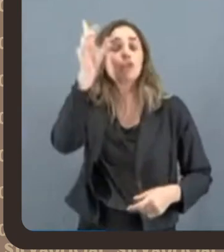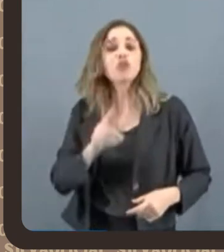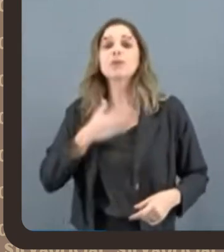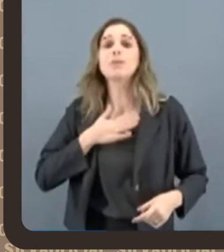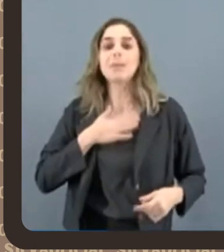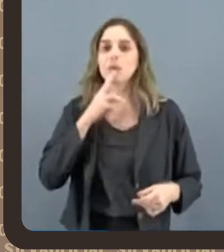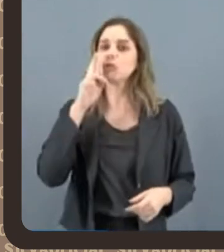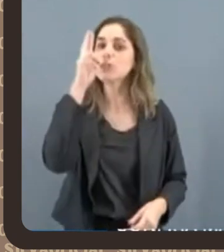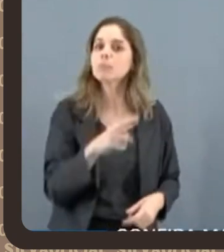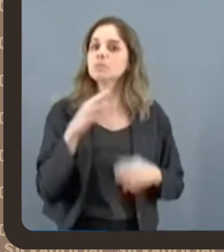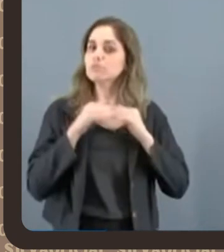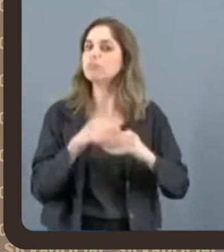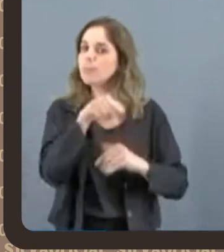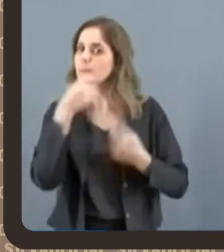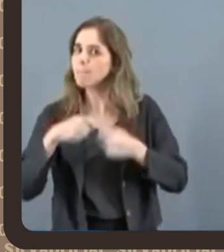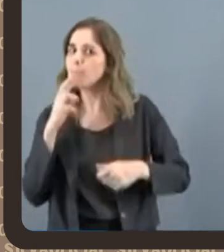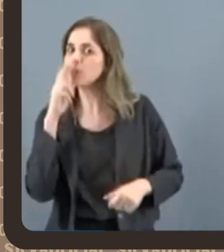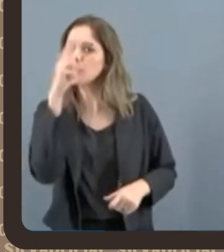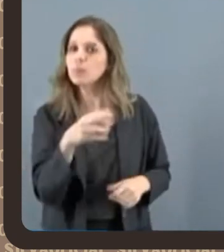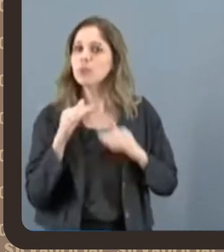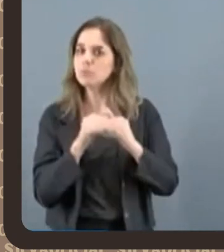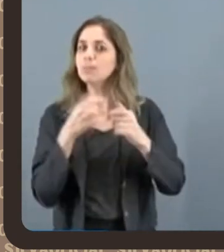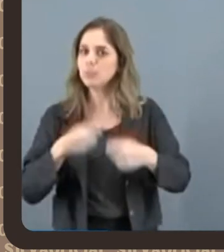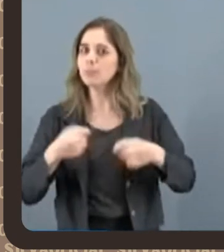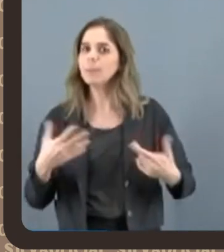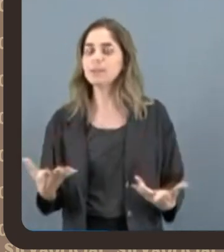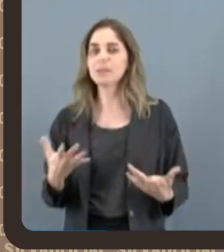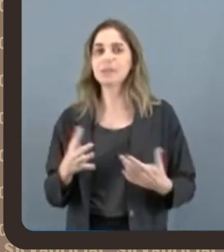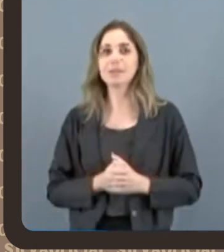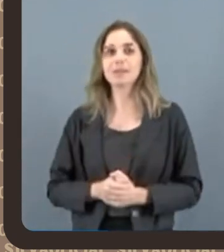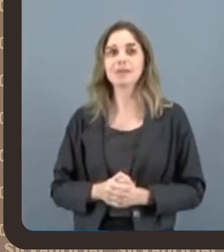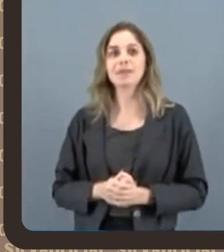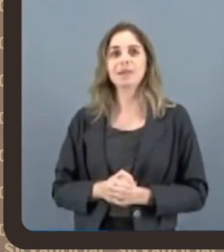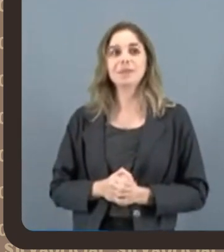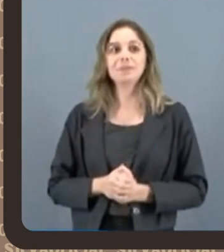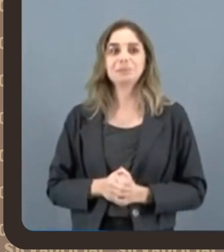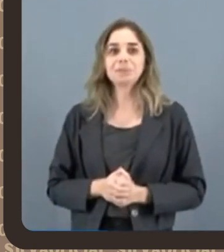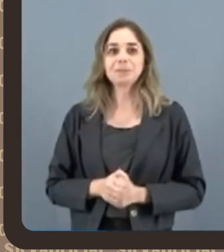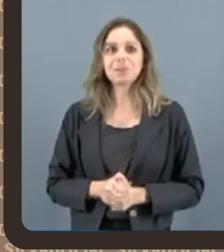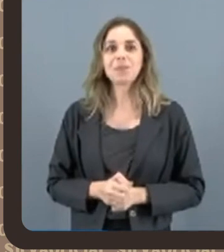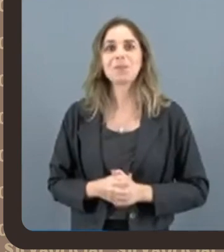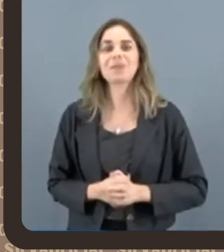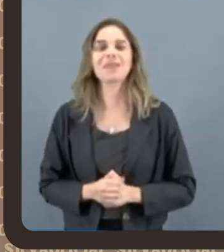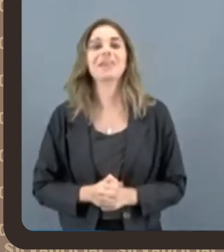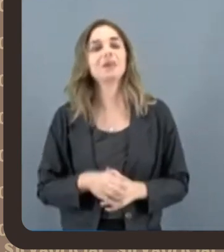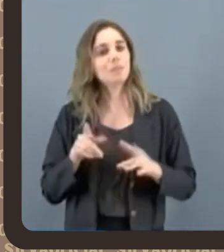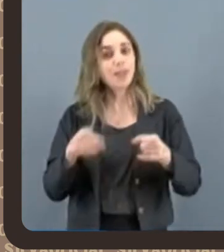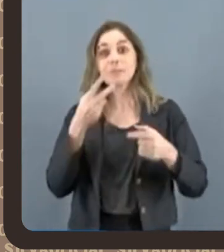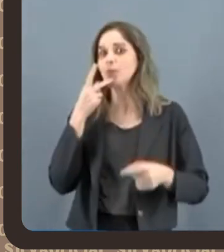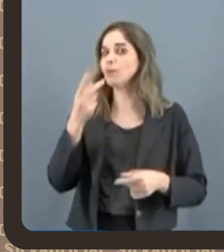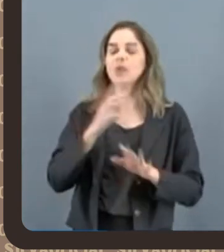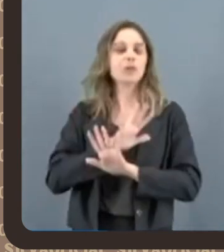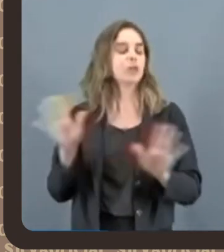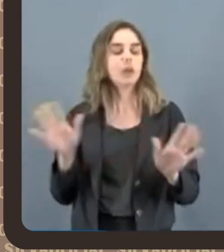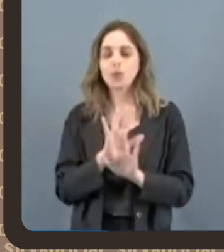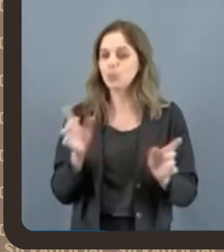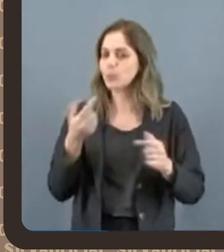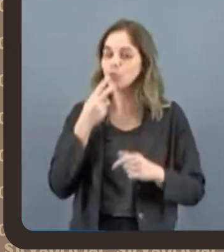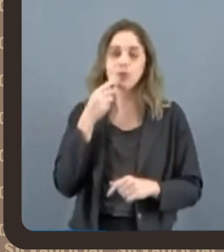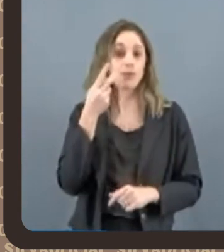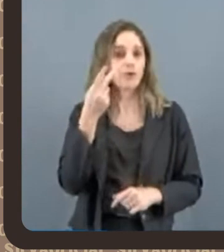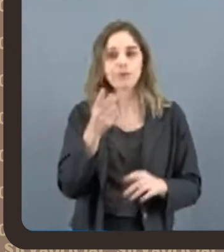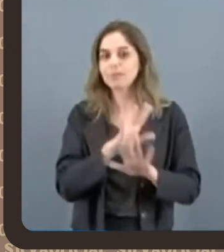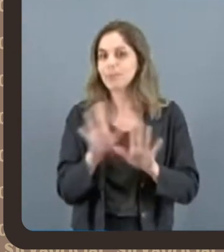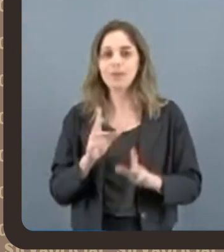Nesses termos... Nesses termos... Eu, nesses termos... Nesses termos, não será concedida a